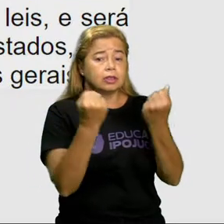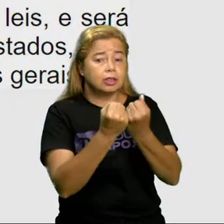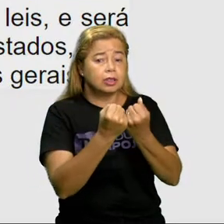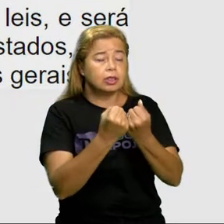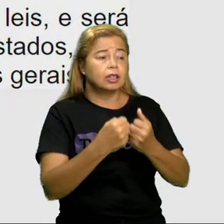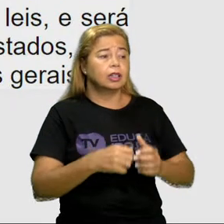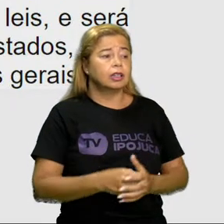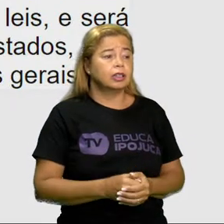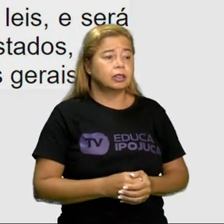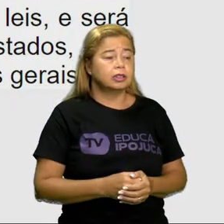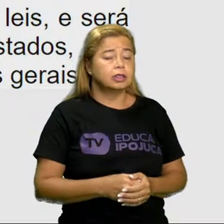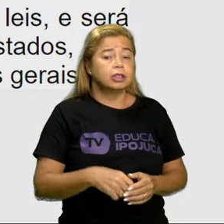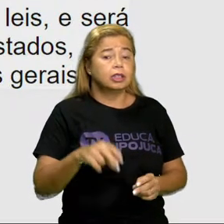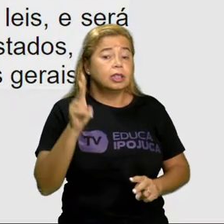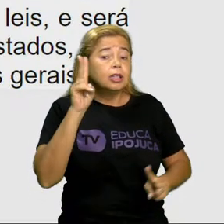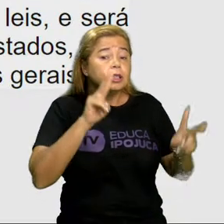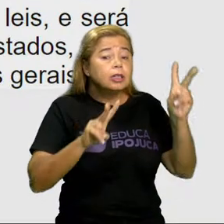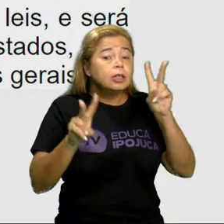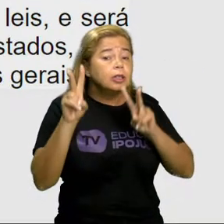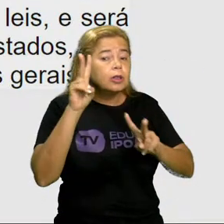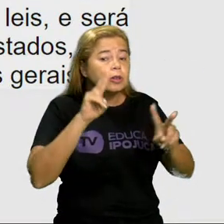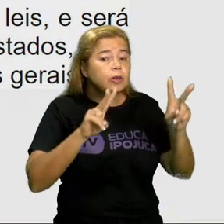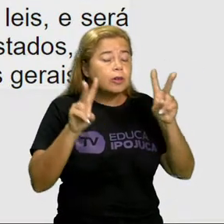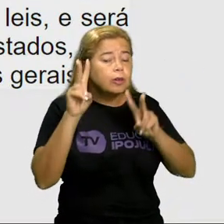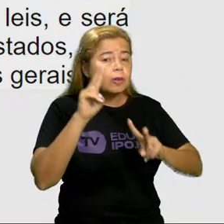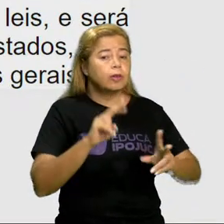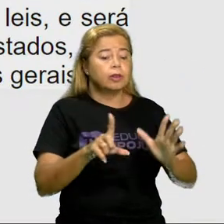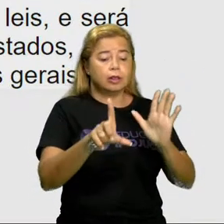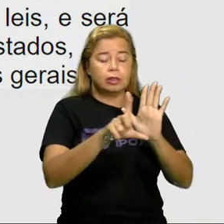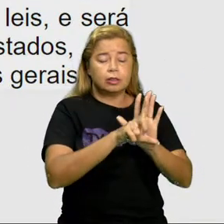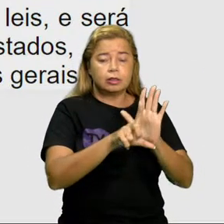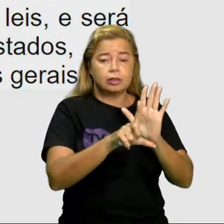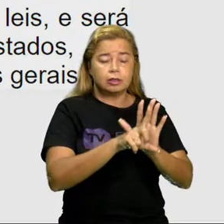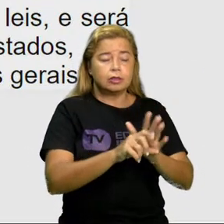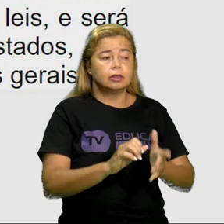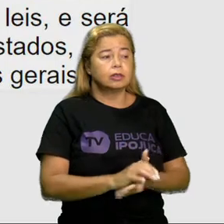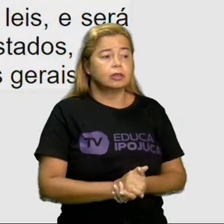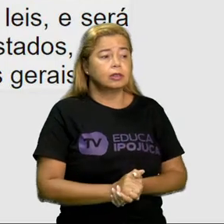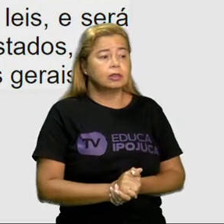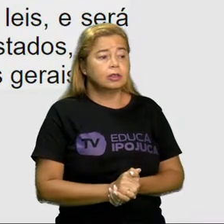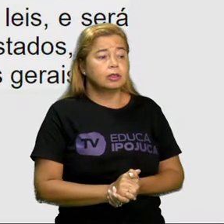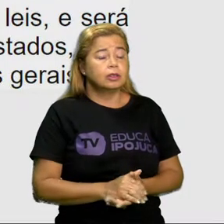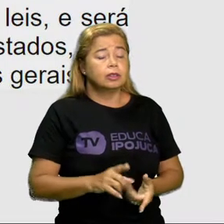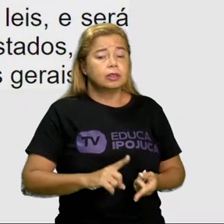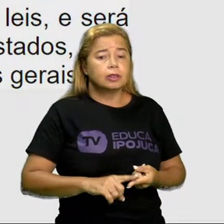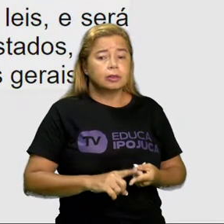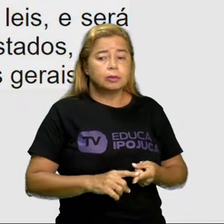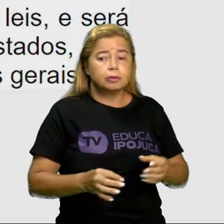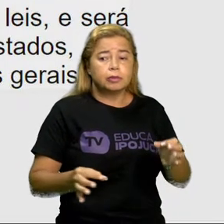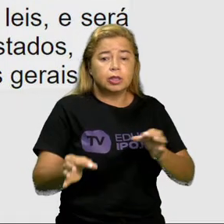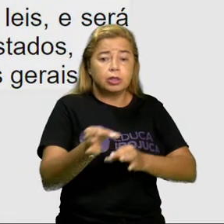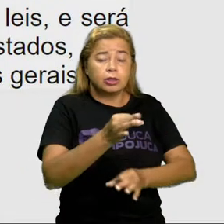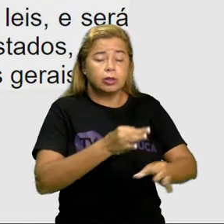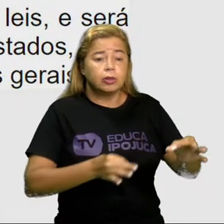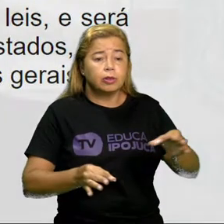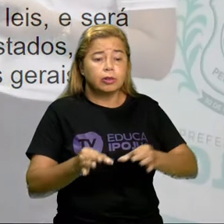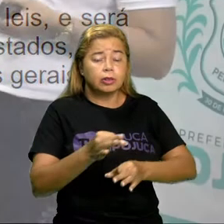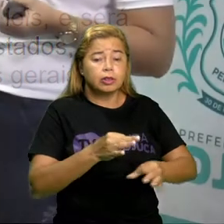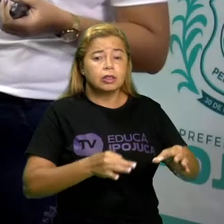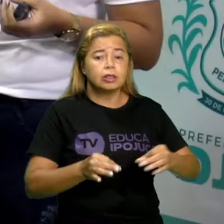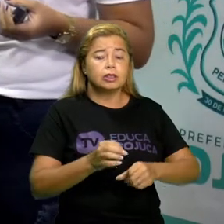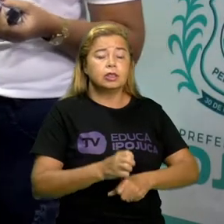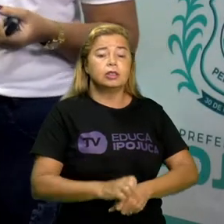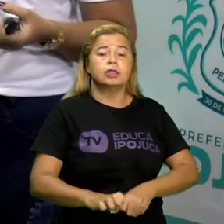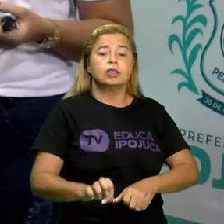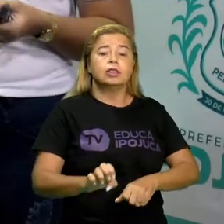pela fiel observância da Constituição e das leis, e será também organizado nos Estados de acordo